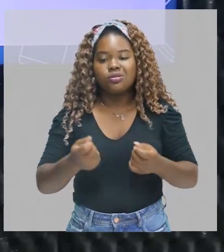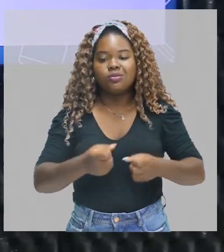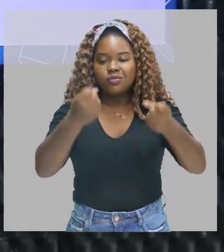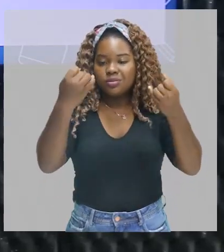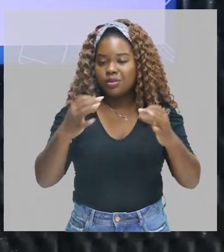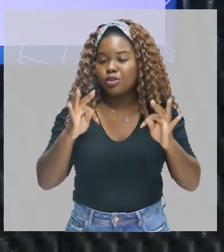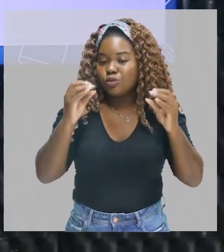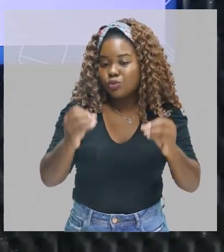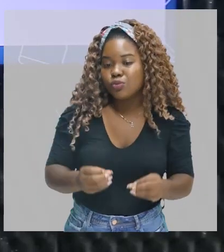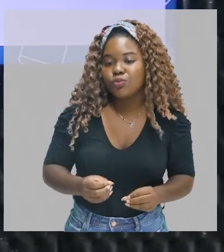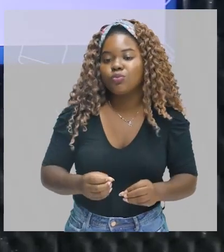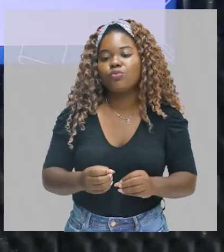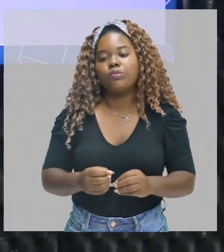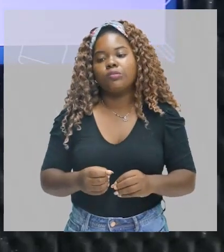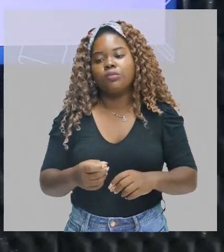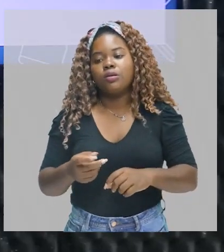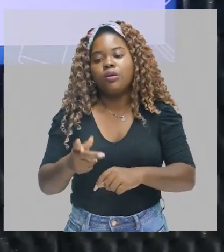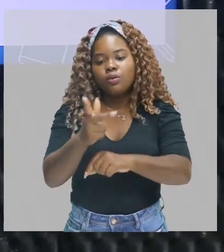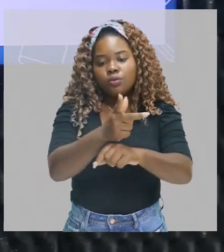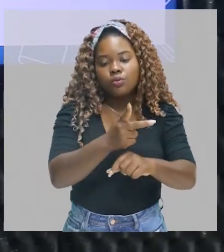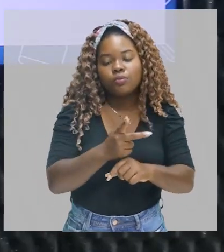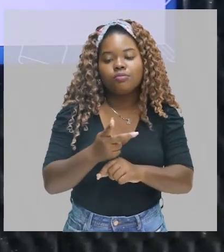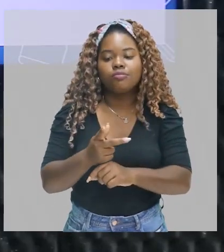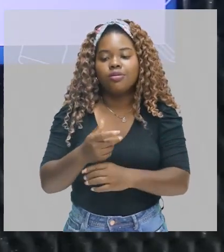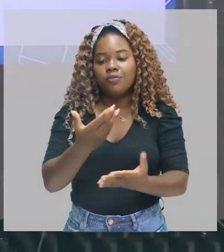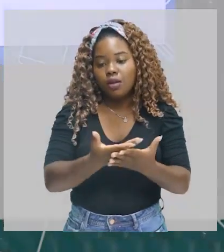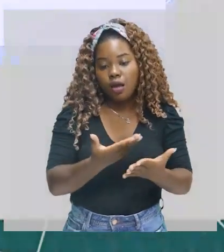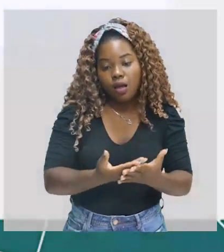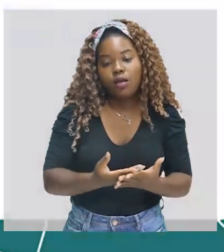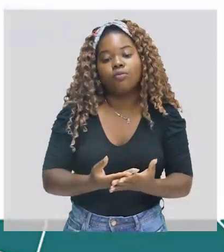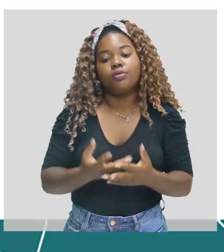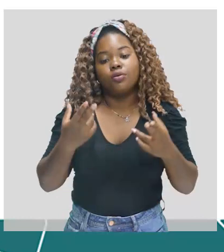aula como essa. Mas a gente já deixa a dica aqui, tá bom?